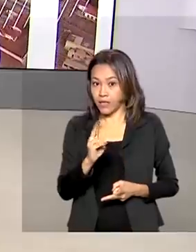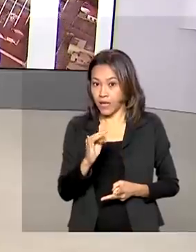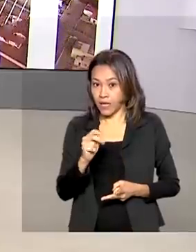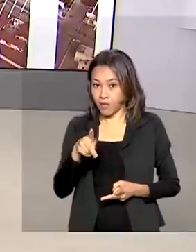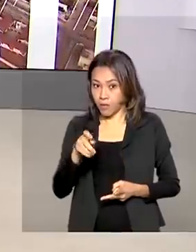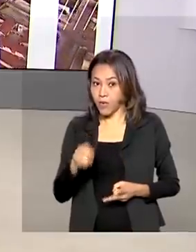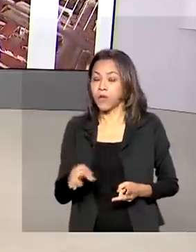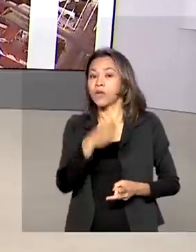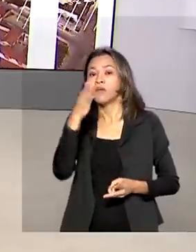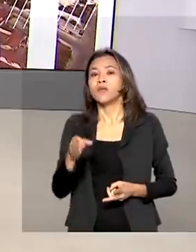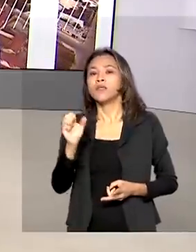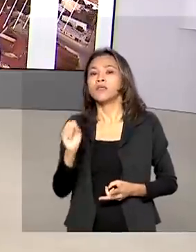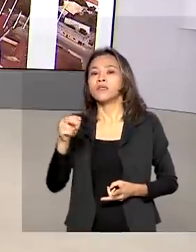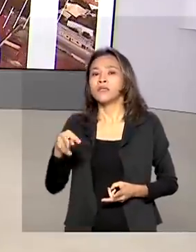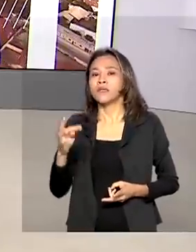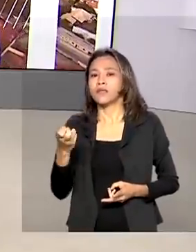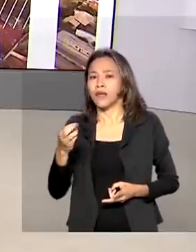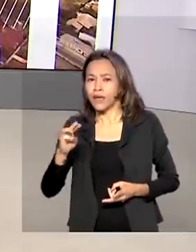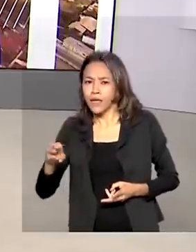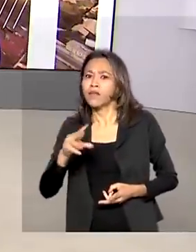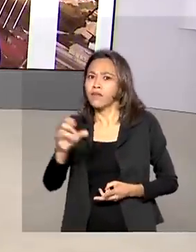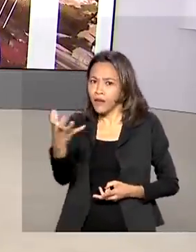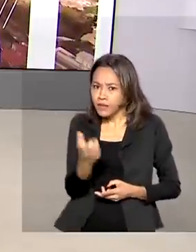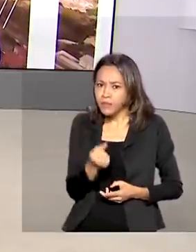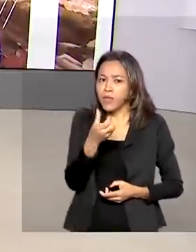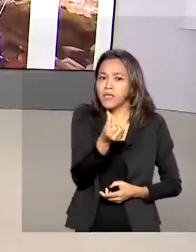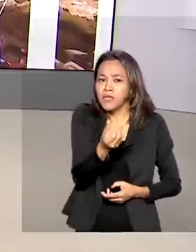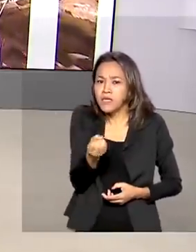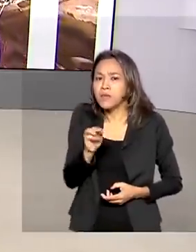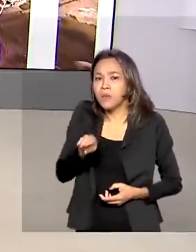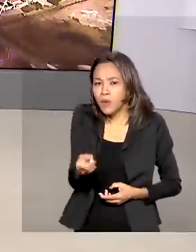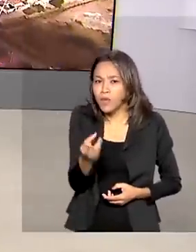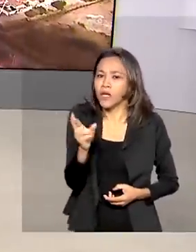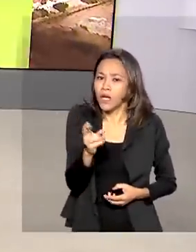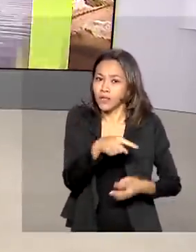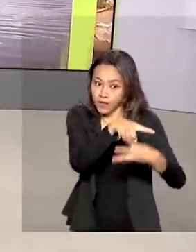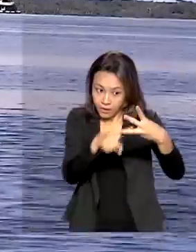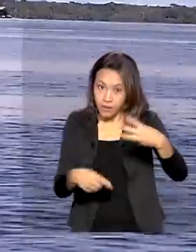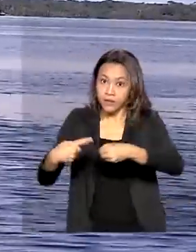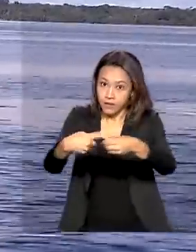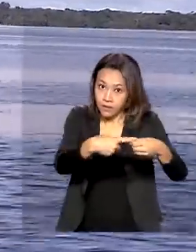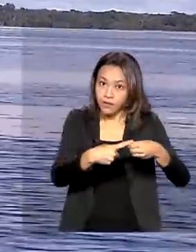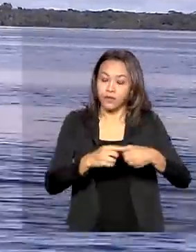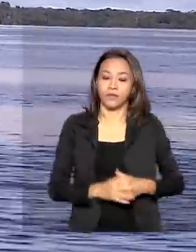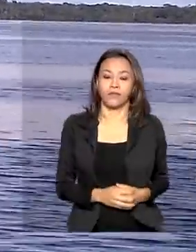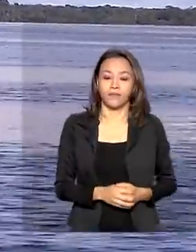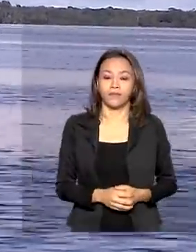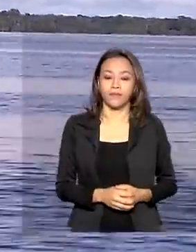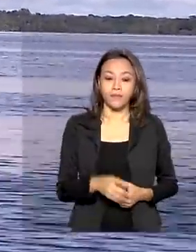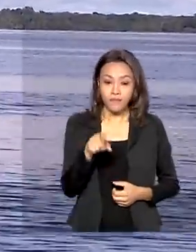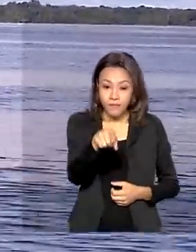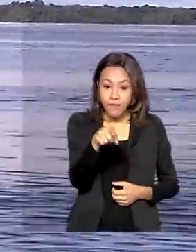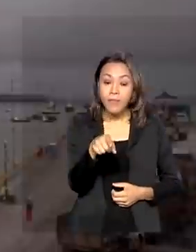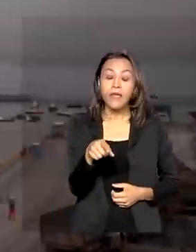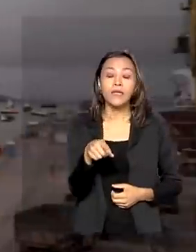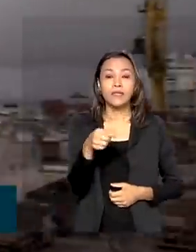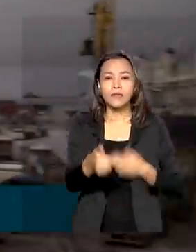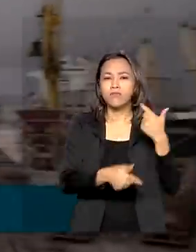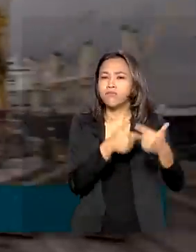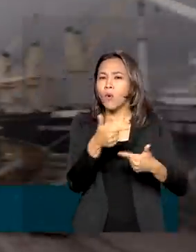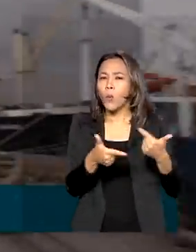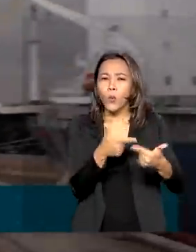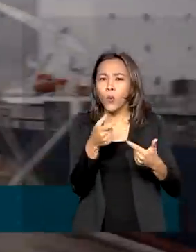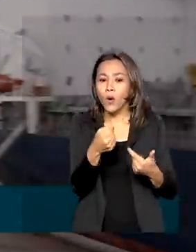devem receber mais de 600 milhões de reais de investimentos. A iniciativa vai garantir quase